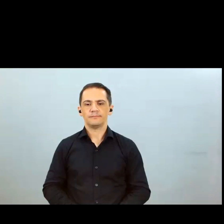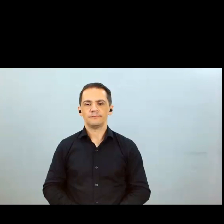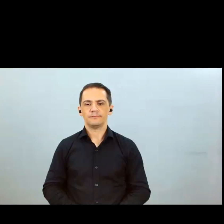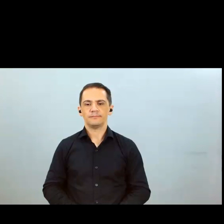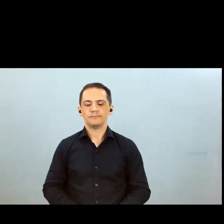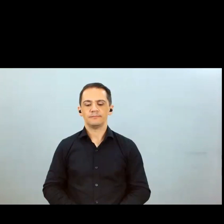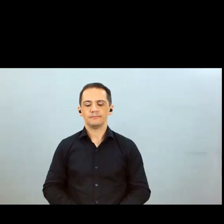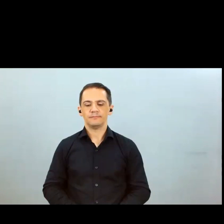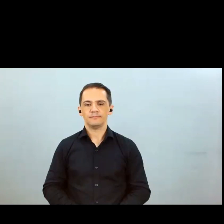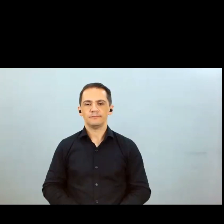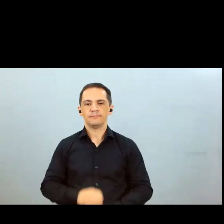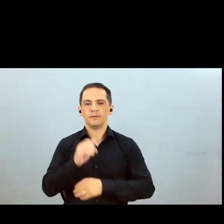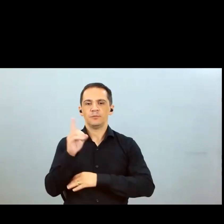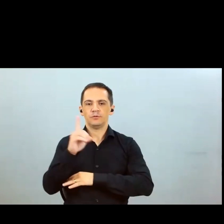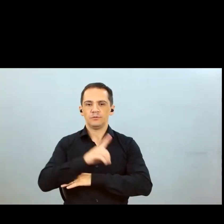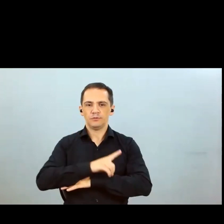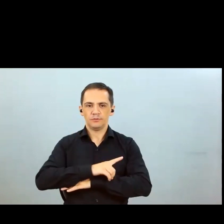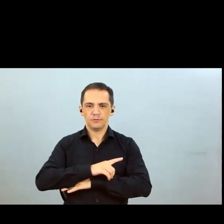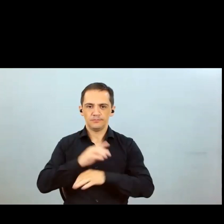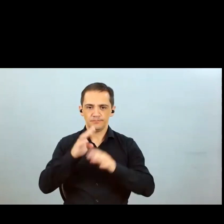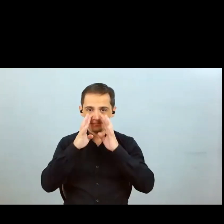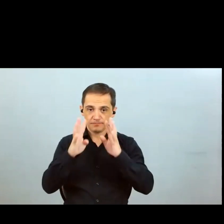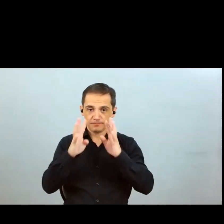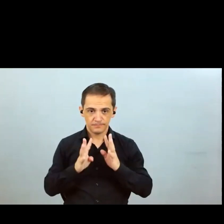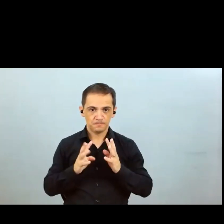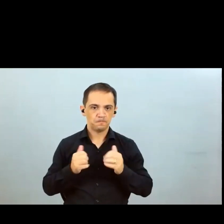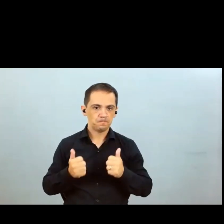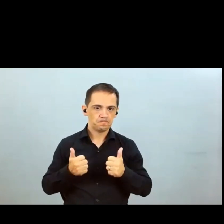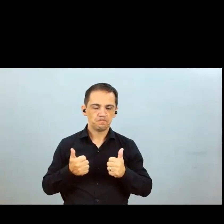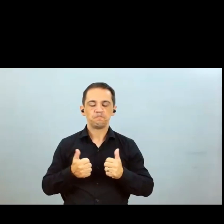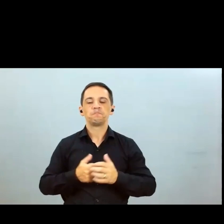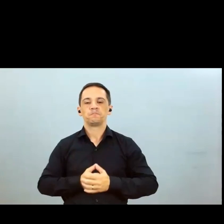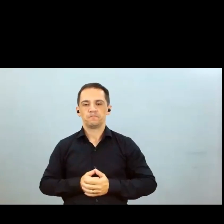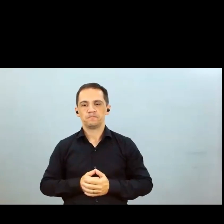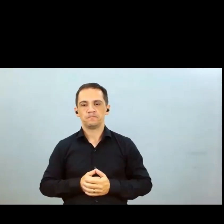bom dia consegue me ouvir positivo positivo Joaquim